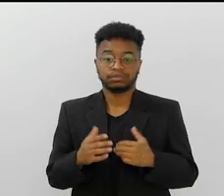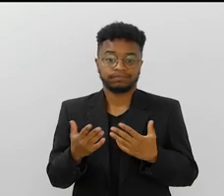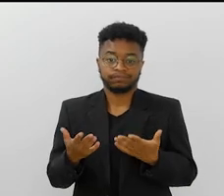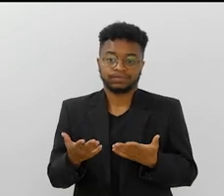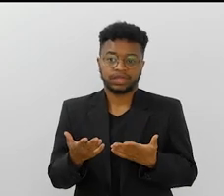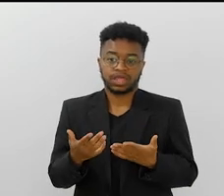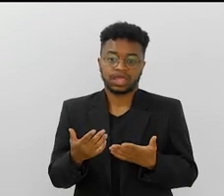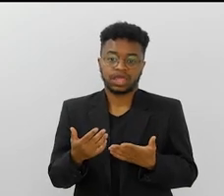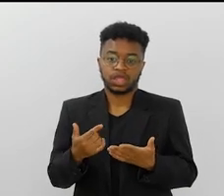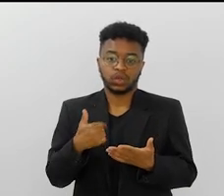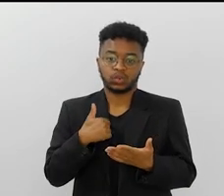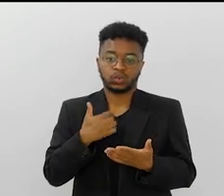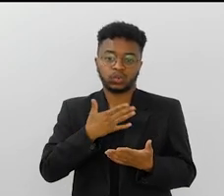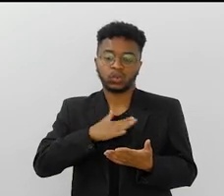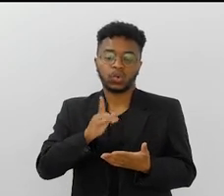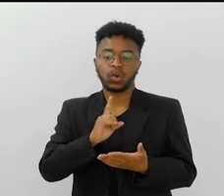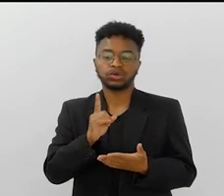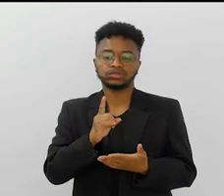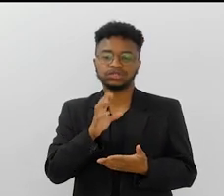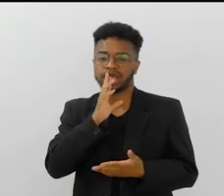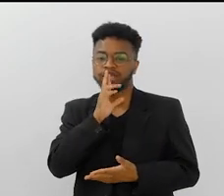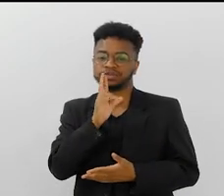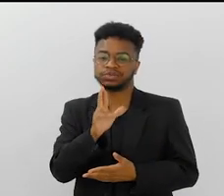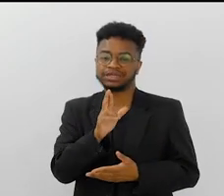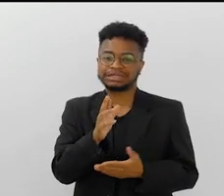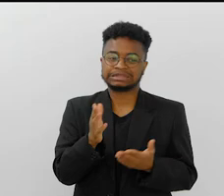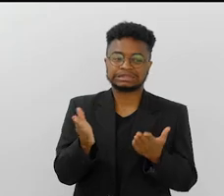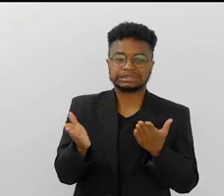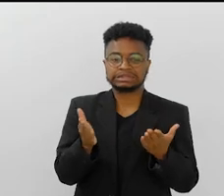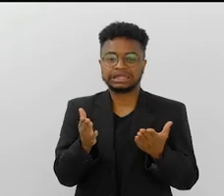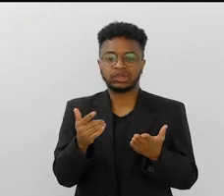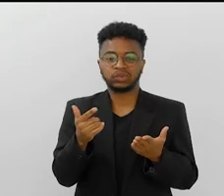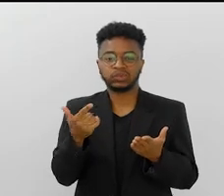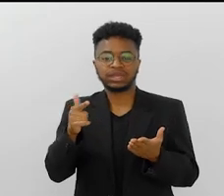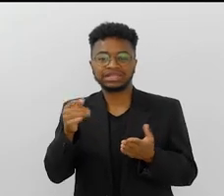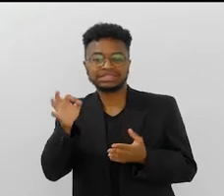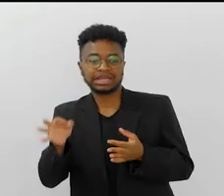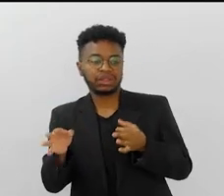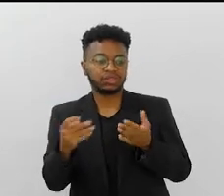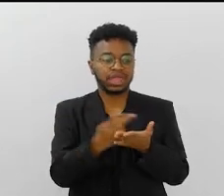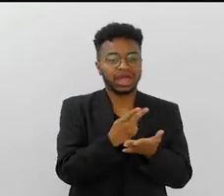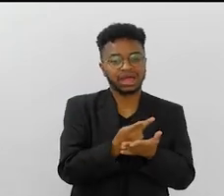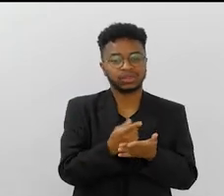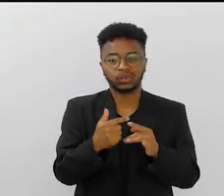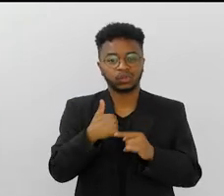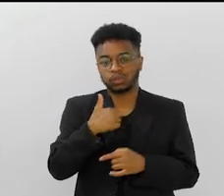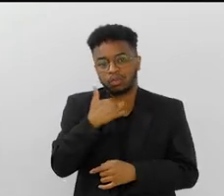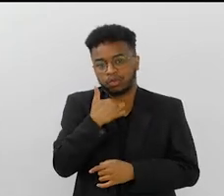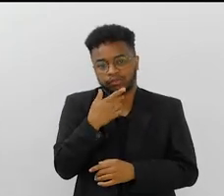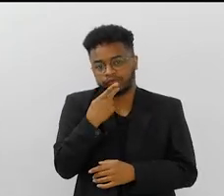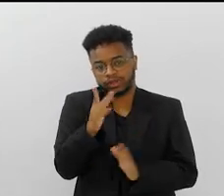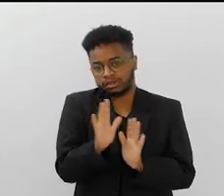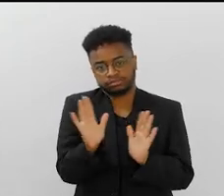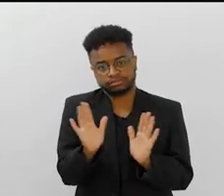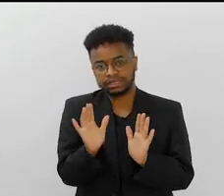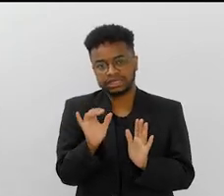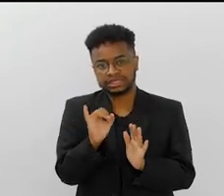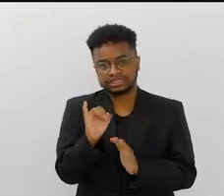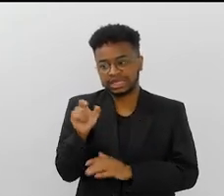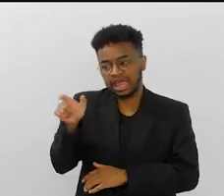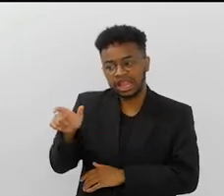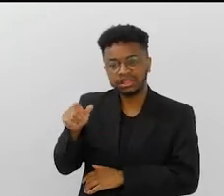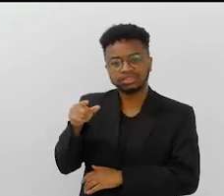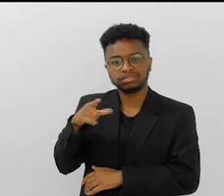Eu tenho horror a respostas em que eu fico no muro, mas nesse caso não tenho, até pela cautela jornalística, não tenho como dizer assim, olha,